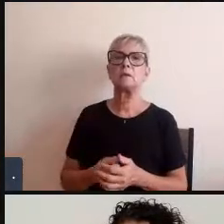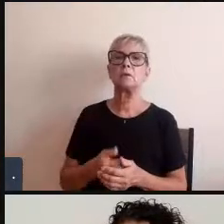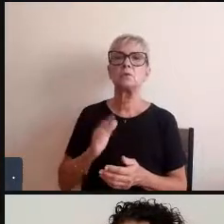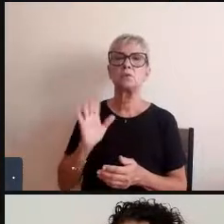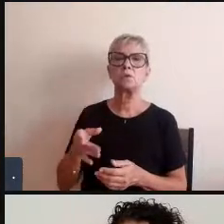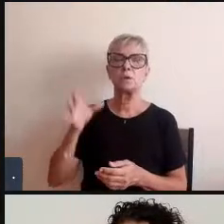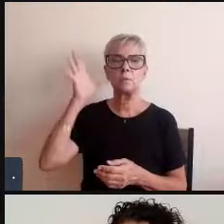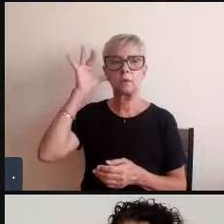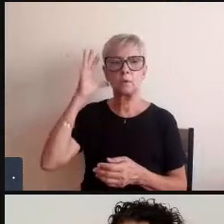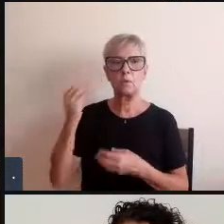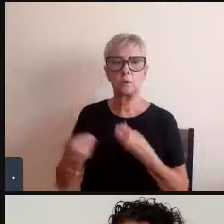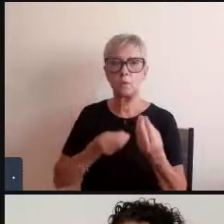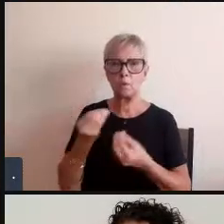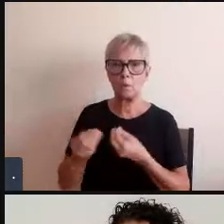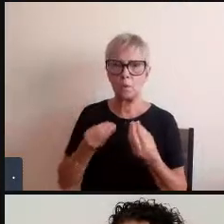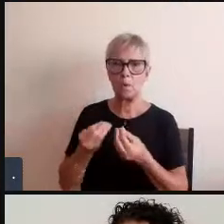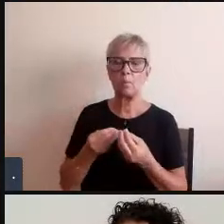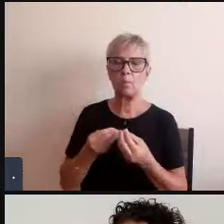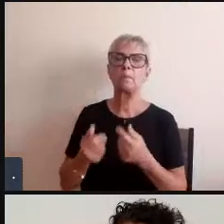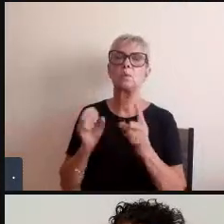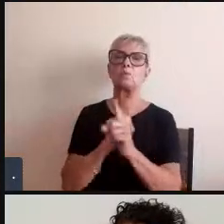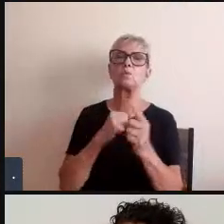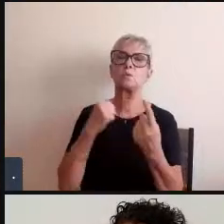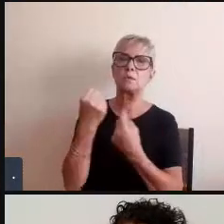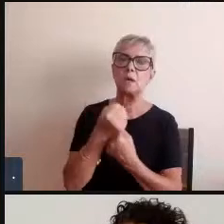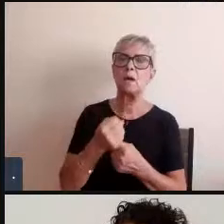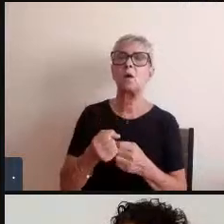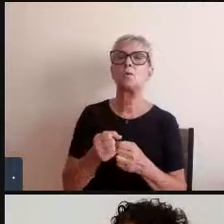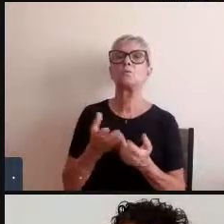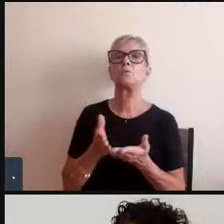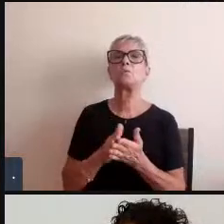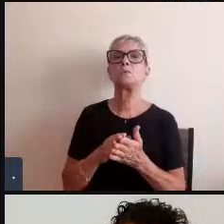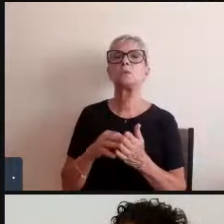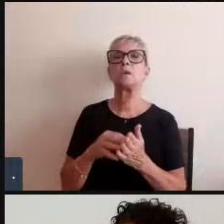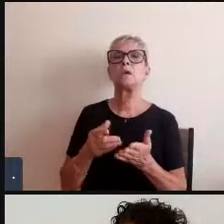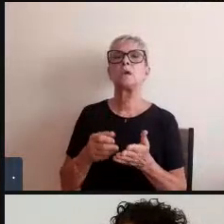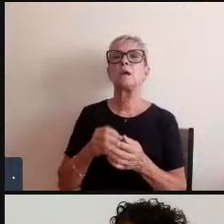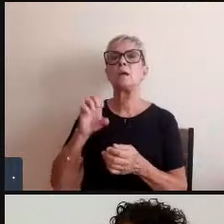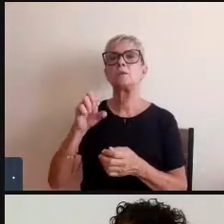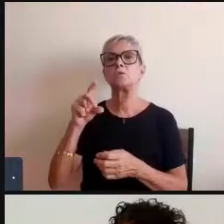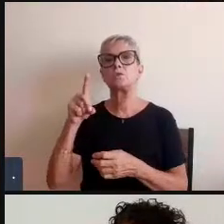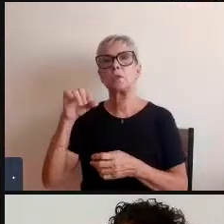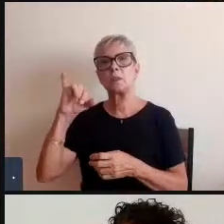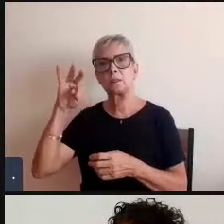quanto de capital social nos editais nas falas nos discursos